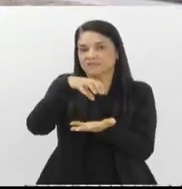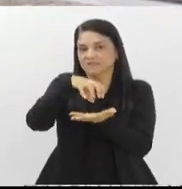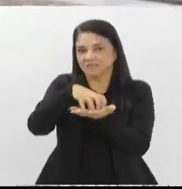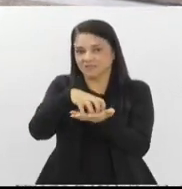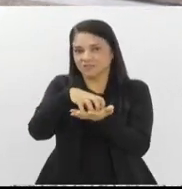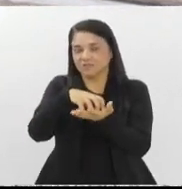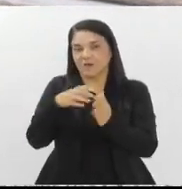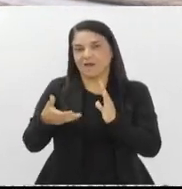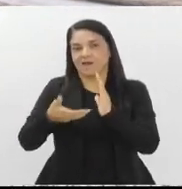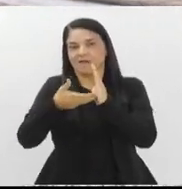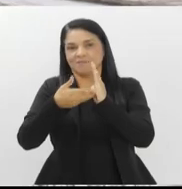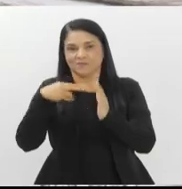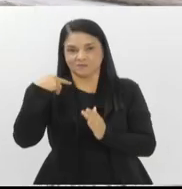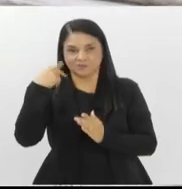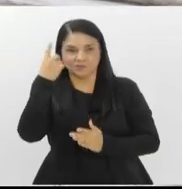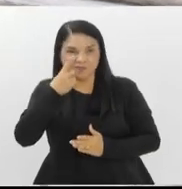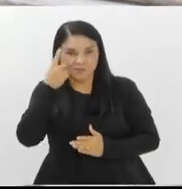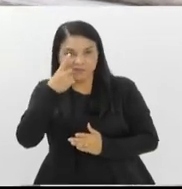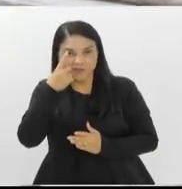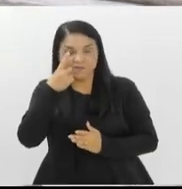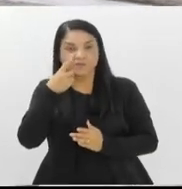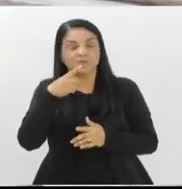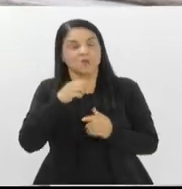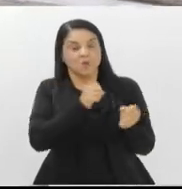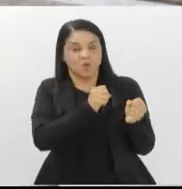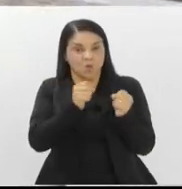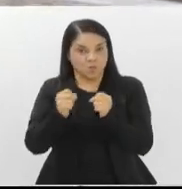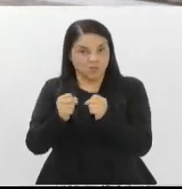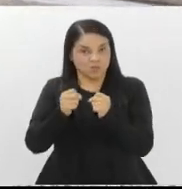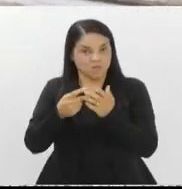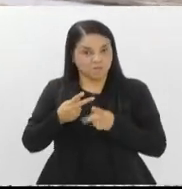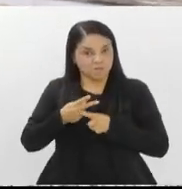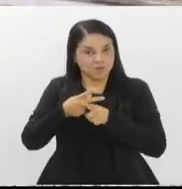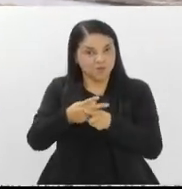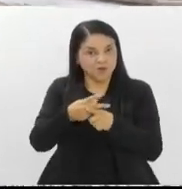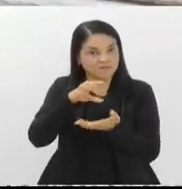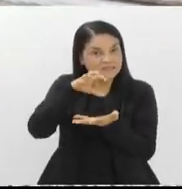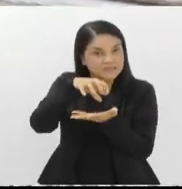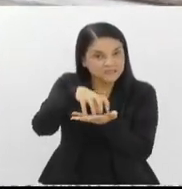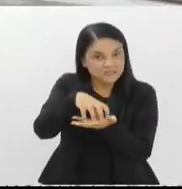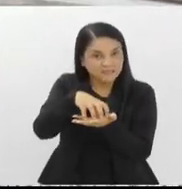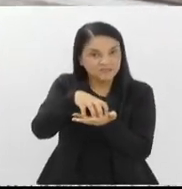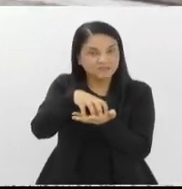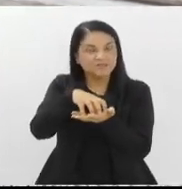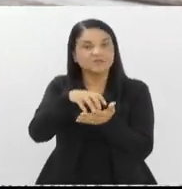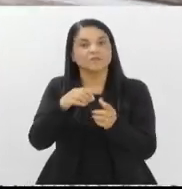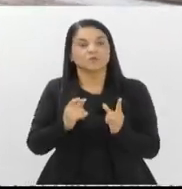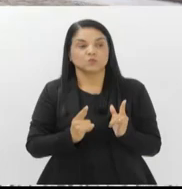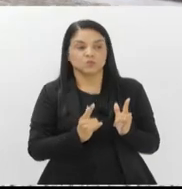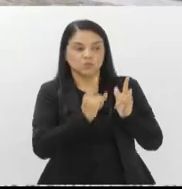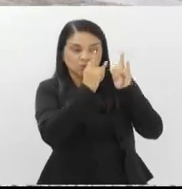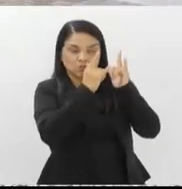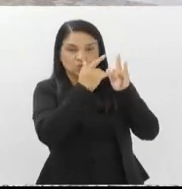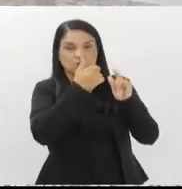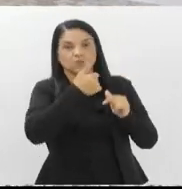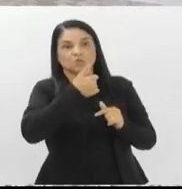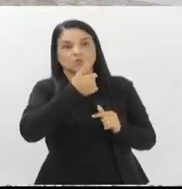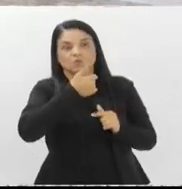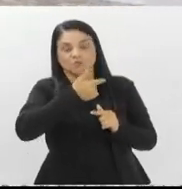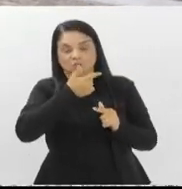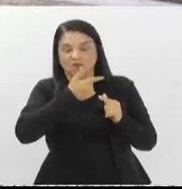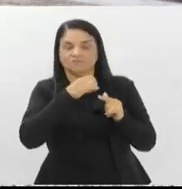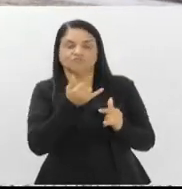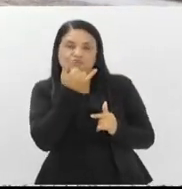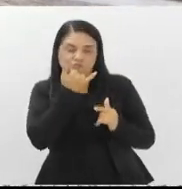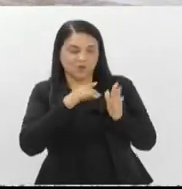dos Deputados? Já que esse poder legislativo buscava uma nova sede, que sede é essa? Temos o segundo prédio, o segundo capítulo, perdão,